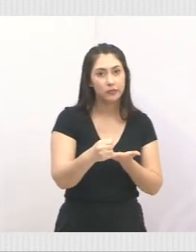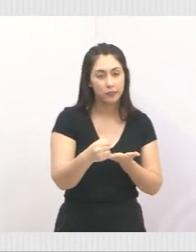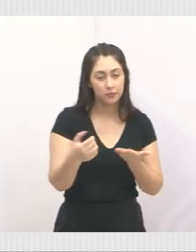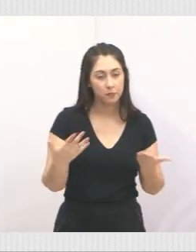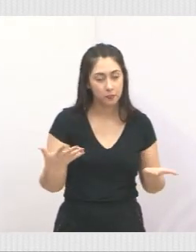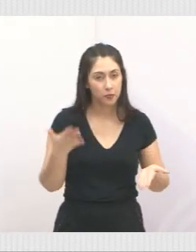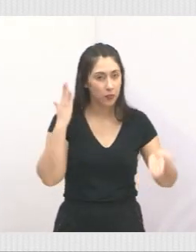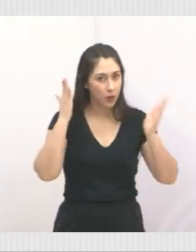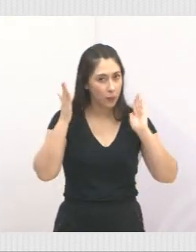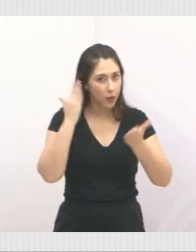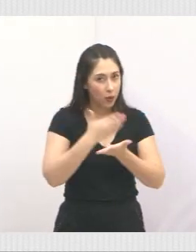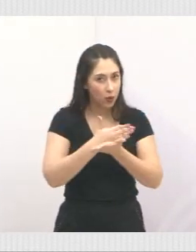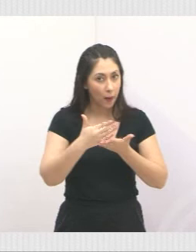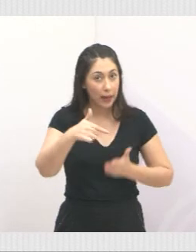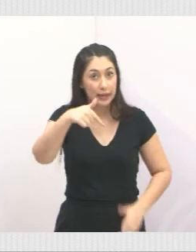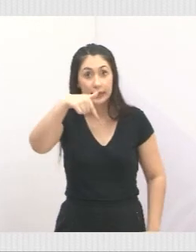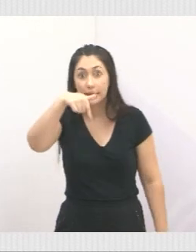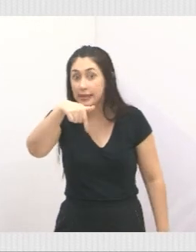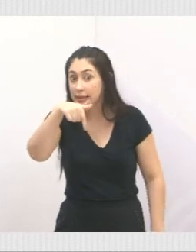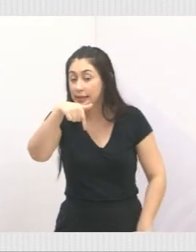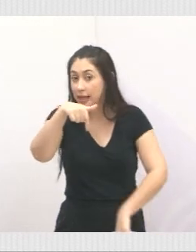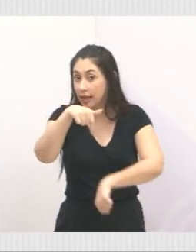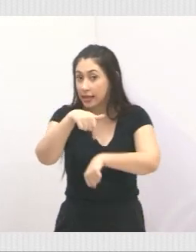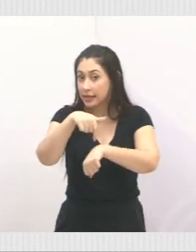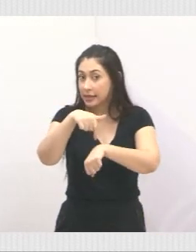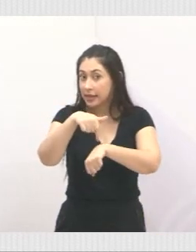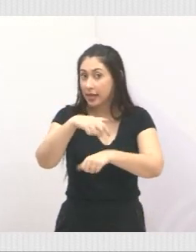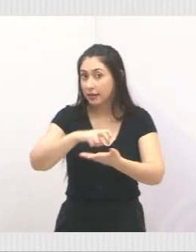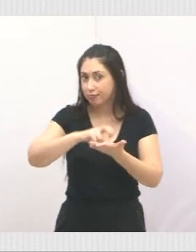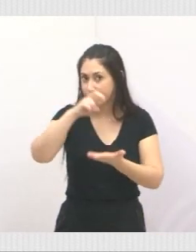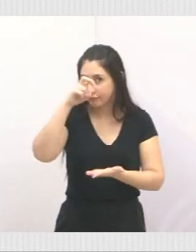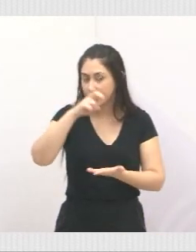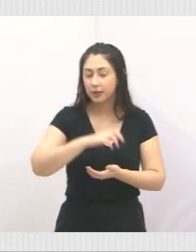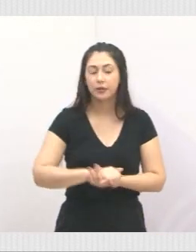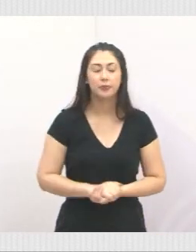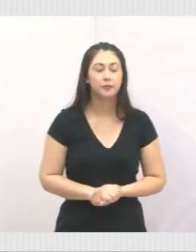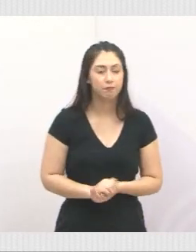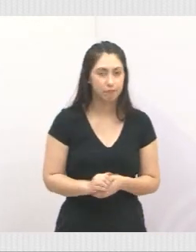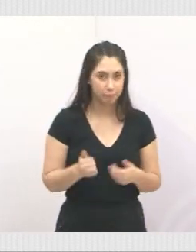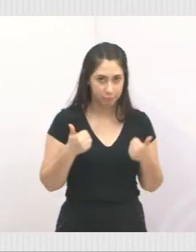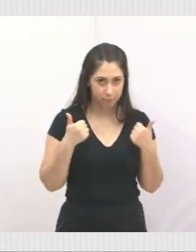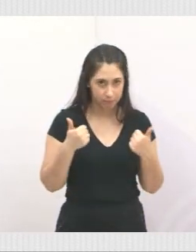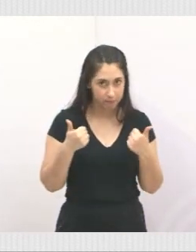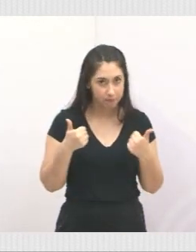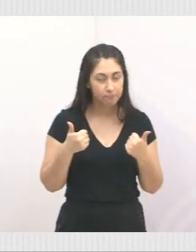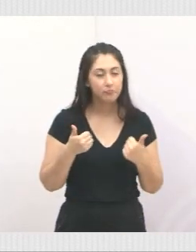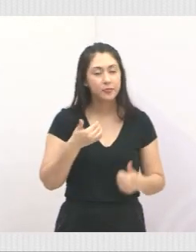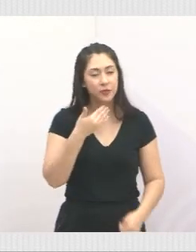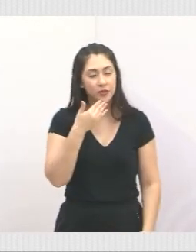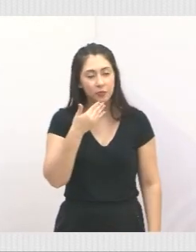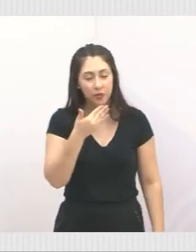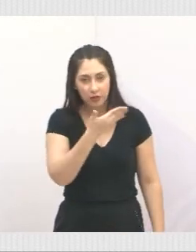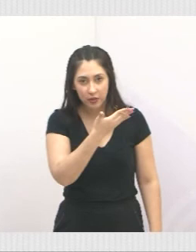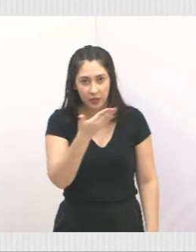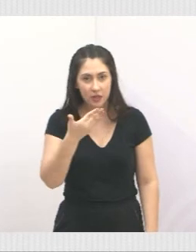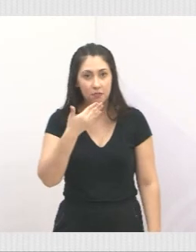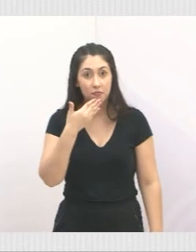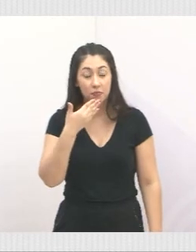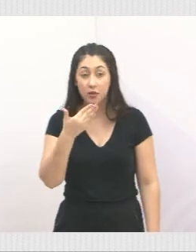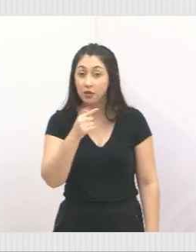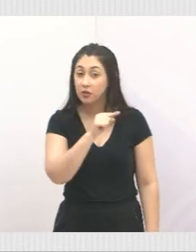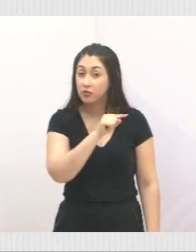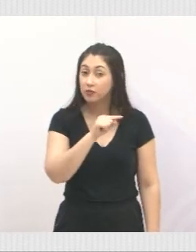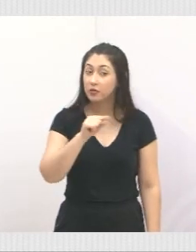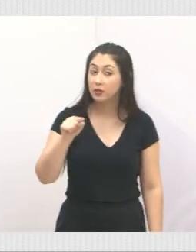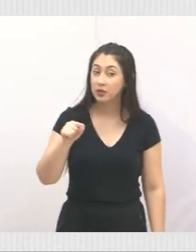O Catatreco começa a passar a partir das sete da manhã. Está certo? Então, é um pedido de vocês. Vocês